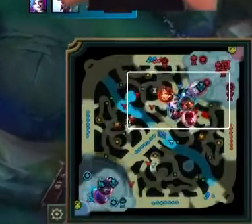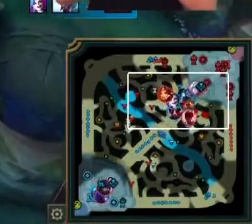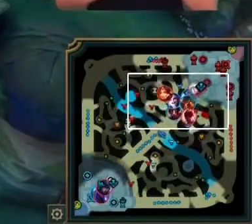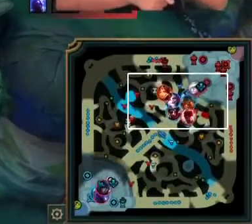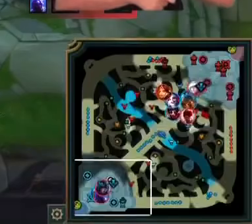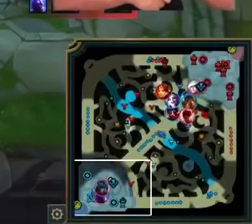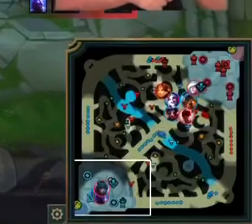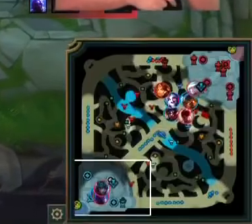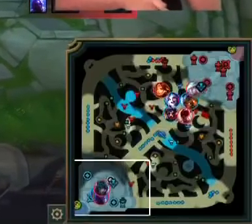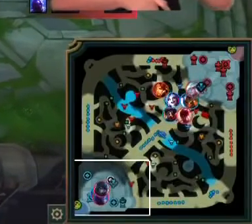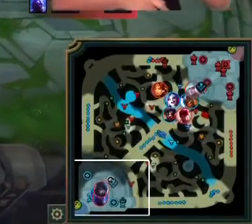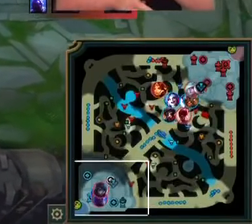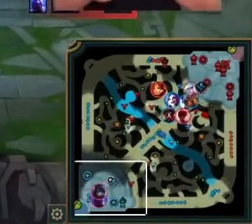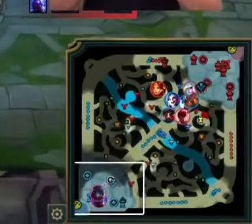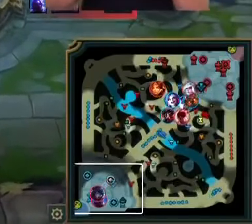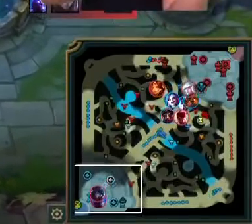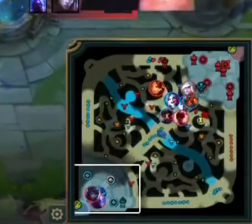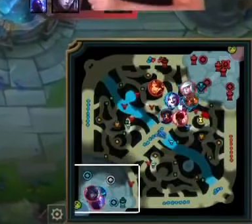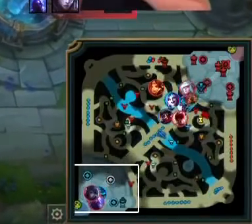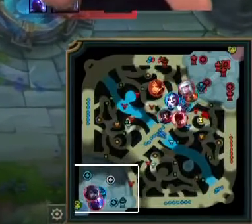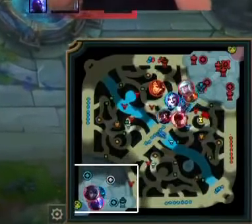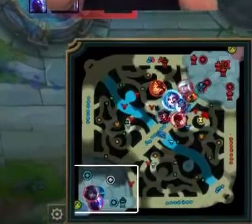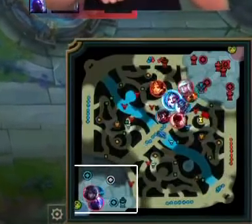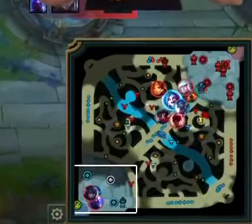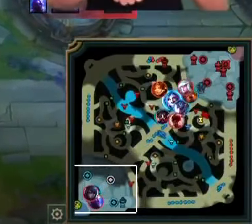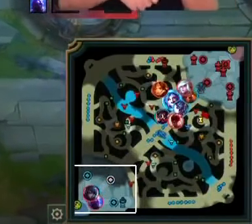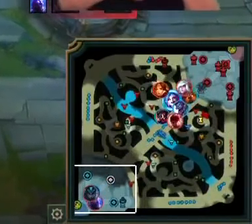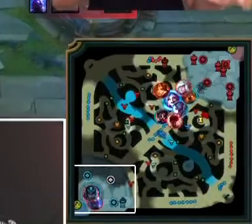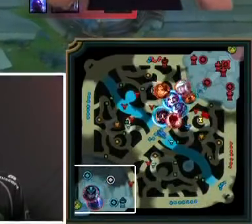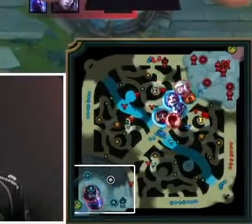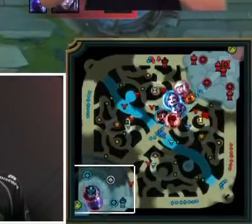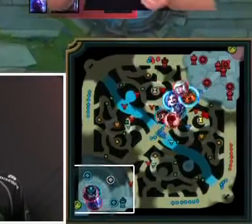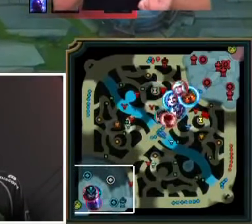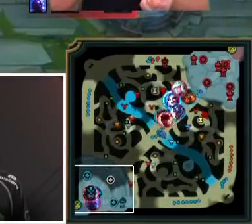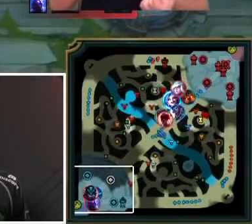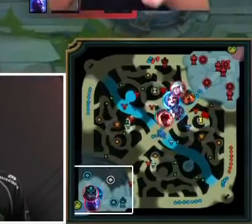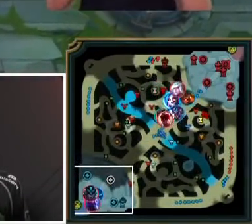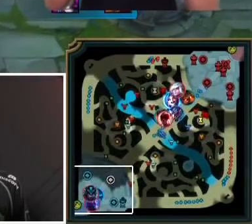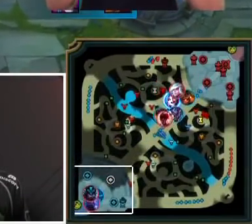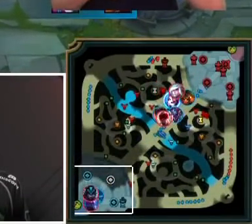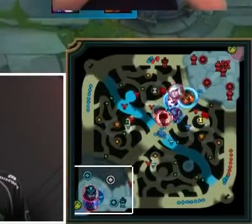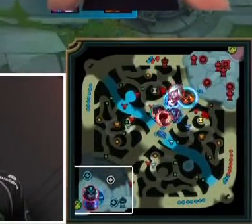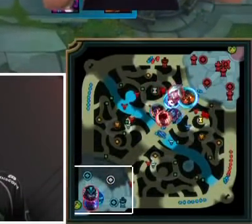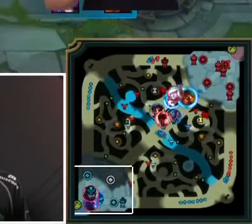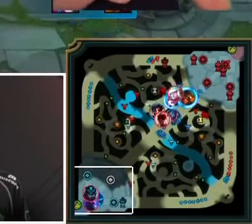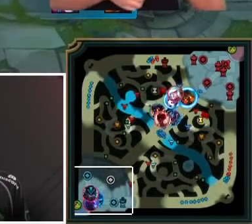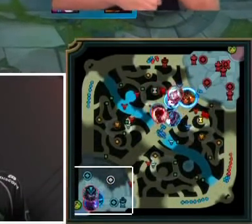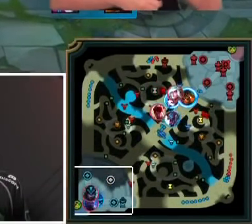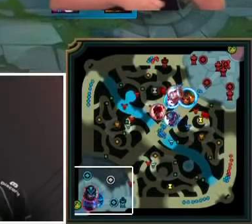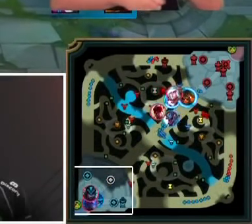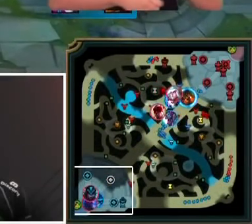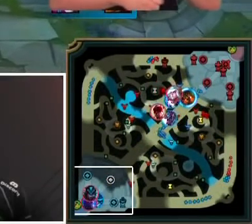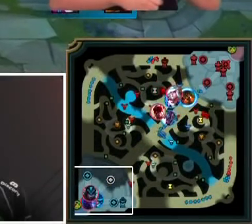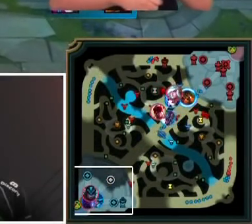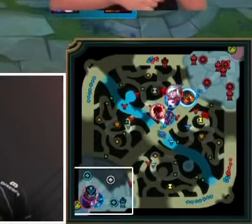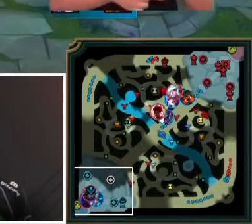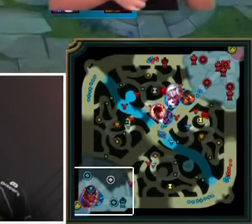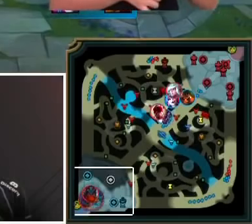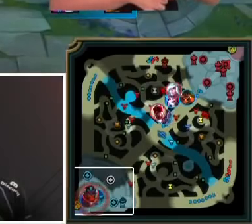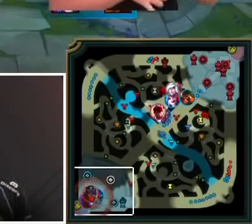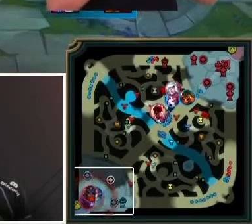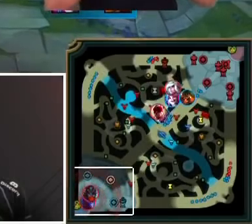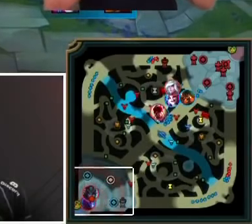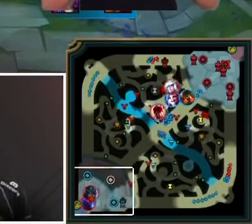um pronto pra defender junto ali porque eles tinham o recall do Barão só precisava que a pessoa estivesse mais recuada especialmente o N ali né, que tinha bastante dano